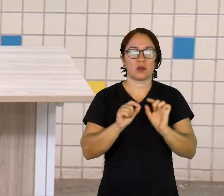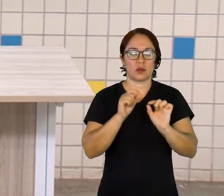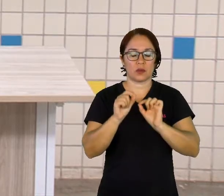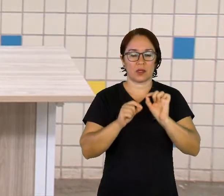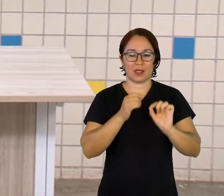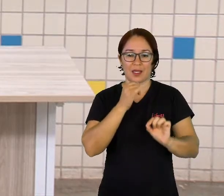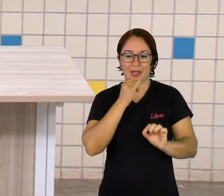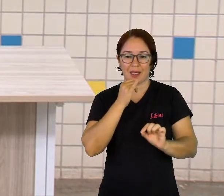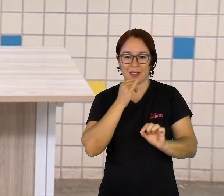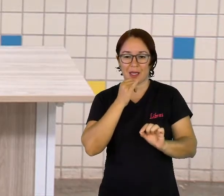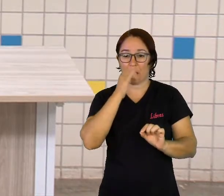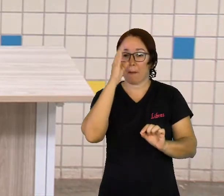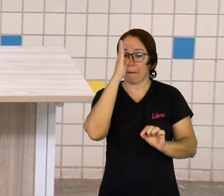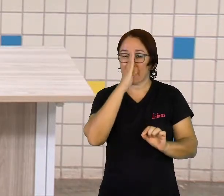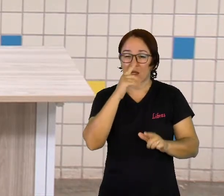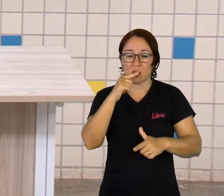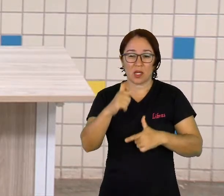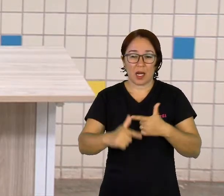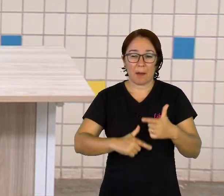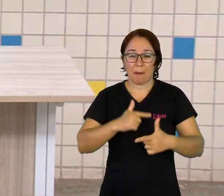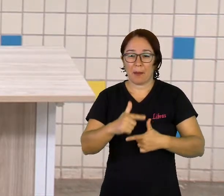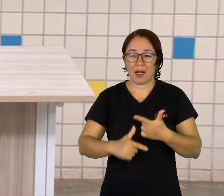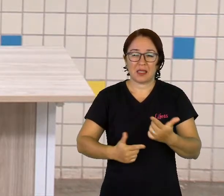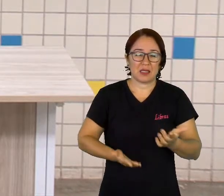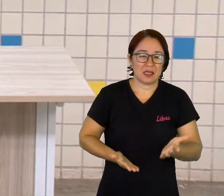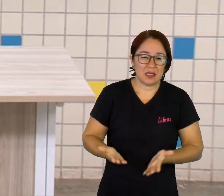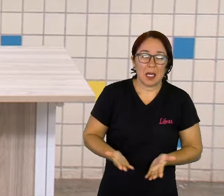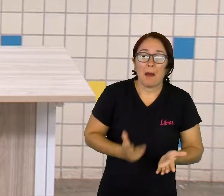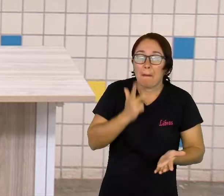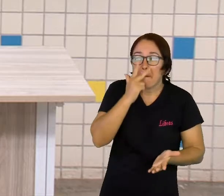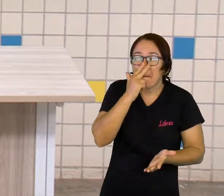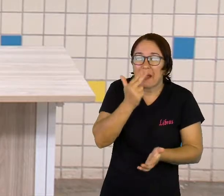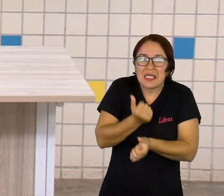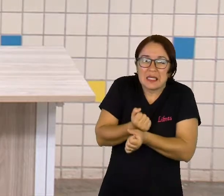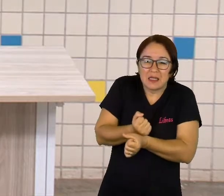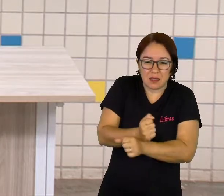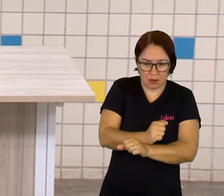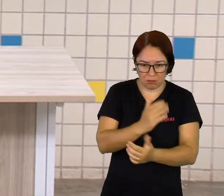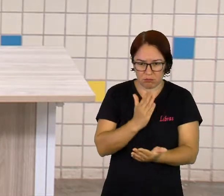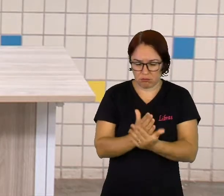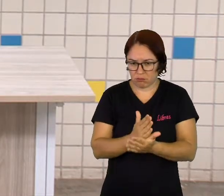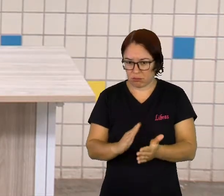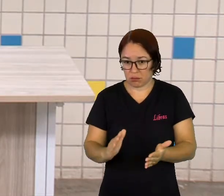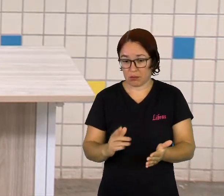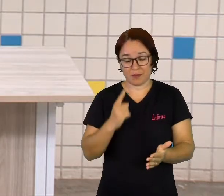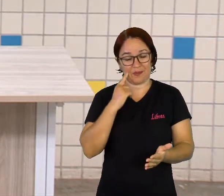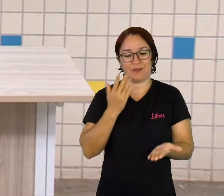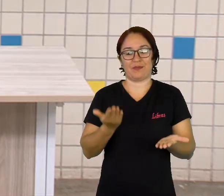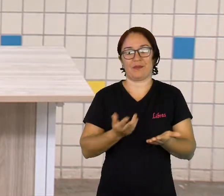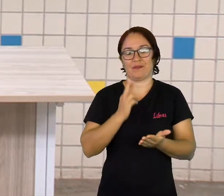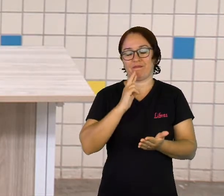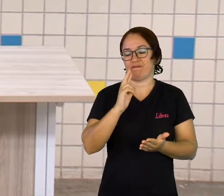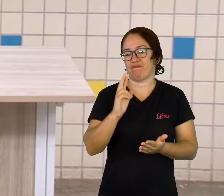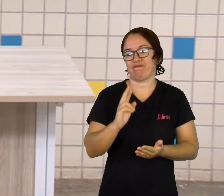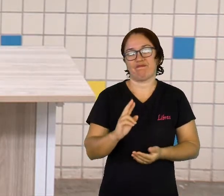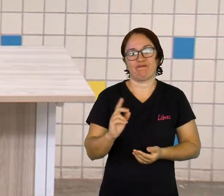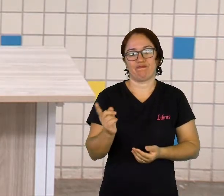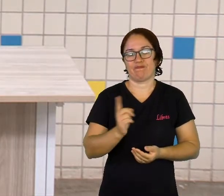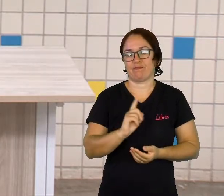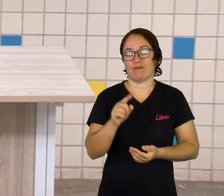o trabalho escravo no Brasil acabou? Pois agora nós vamos ter a resposta. Não acabou.